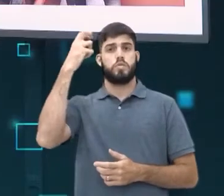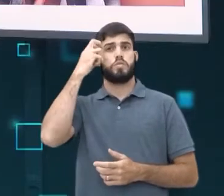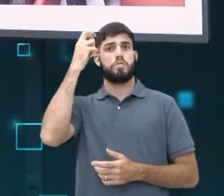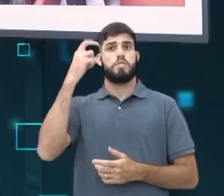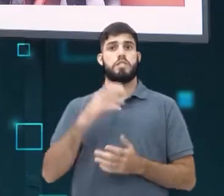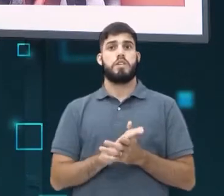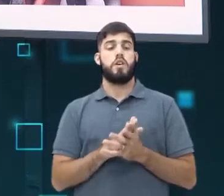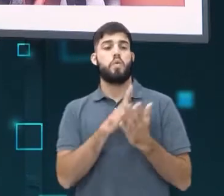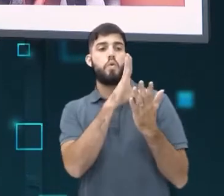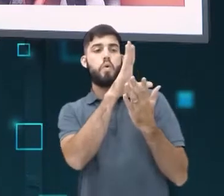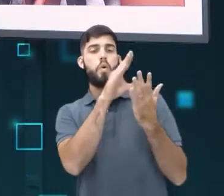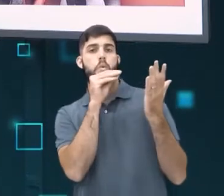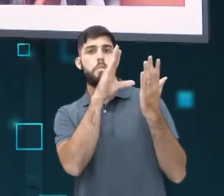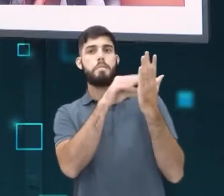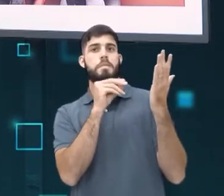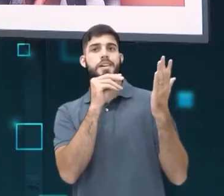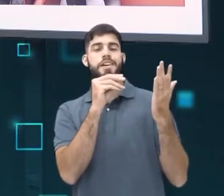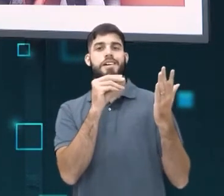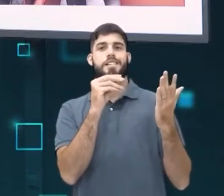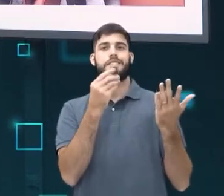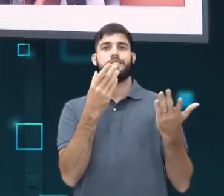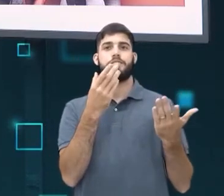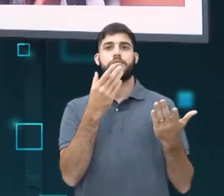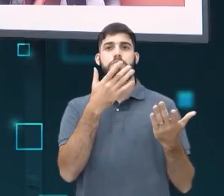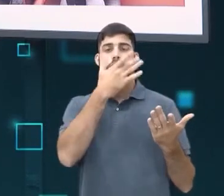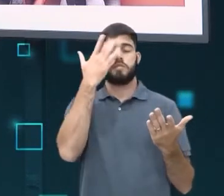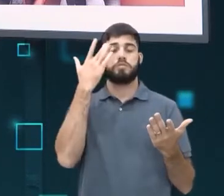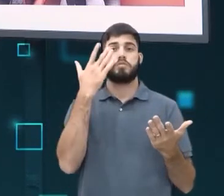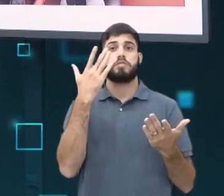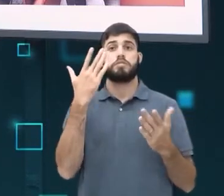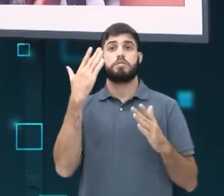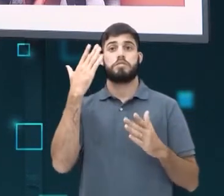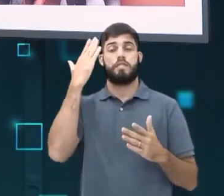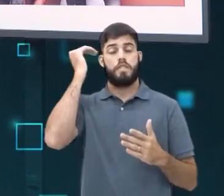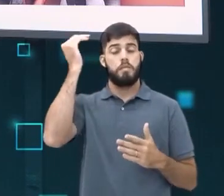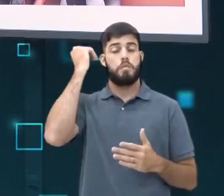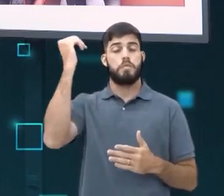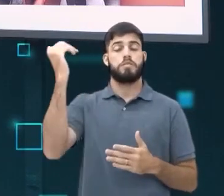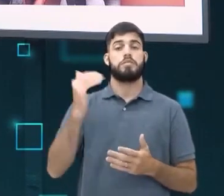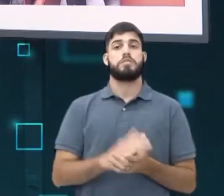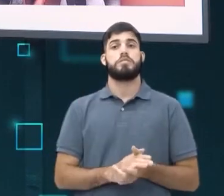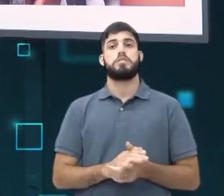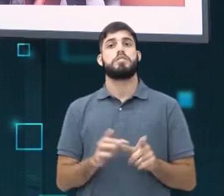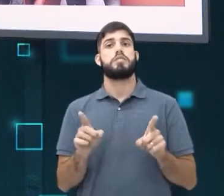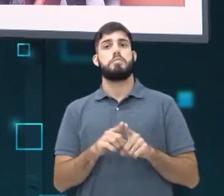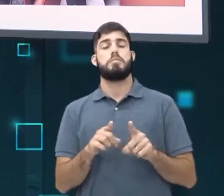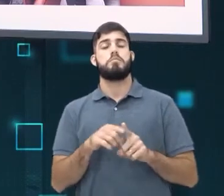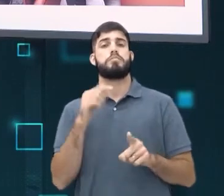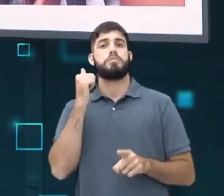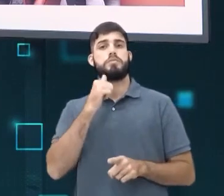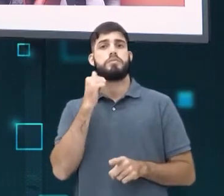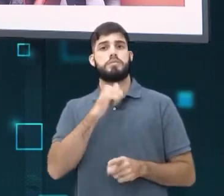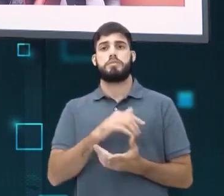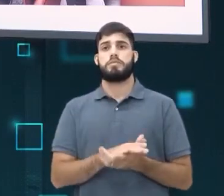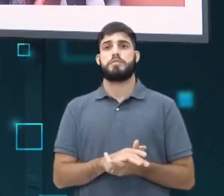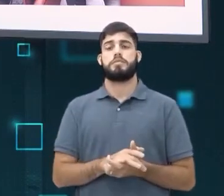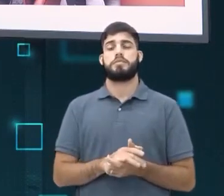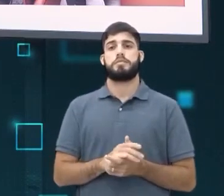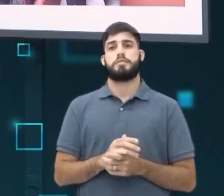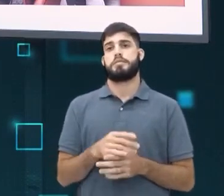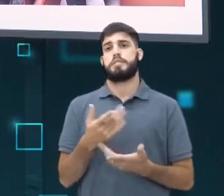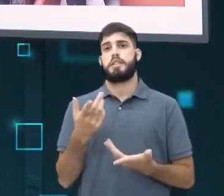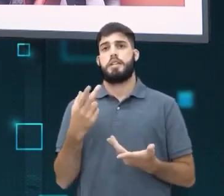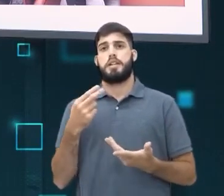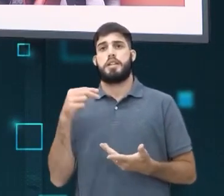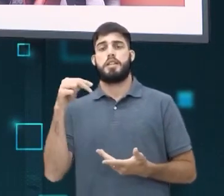tanto atores hollywoodianos do filme que a gente gosta, como também das atrizes famosas da série ou